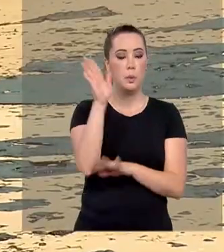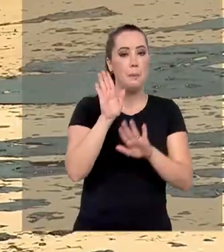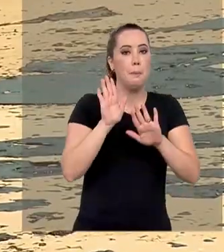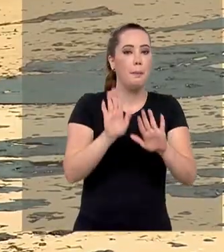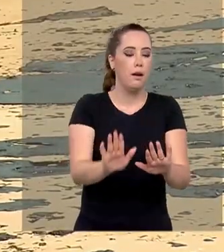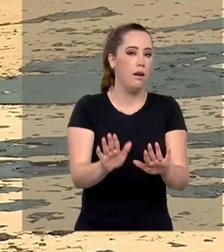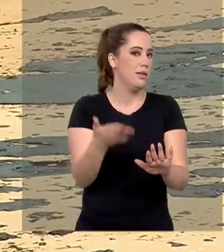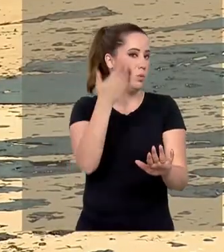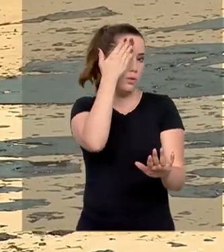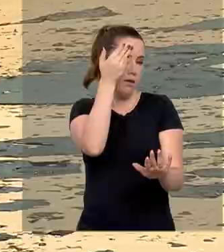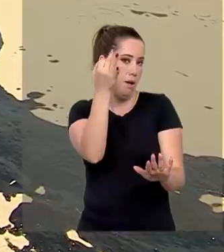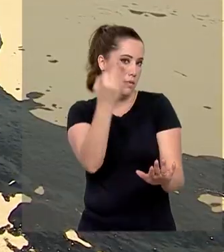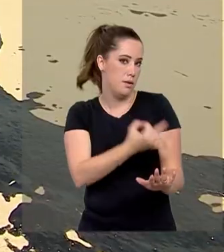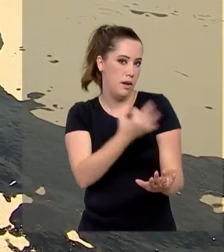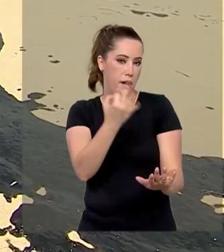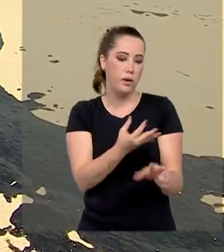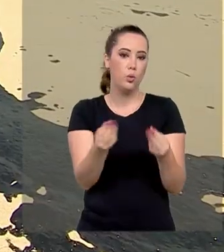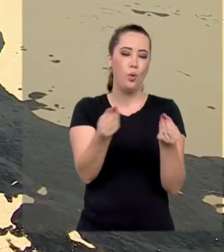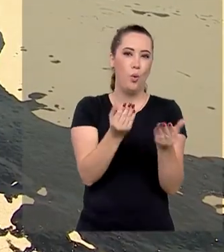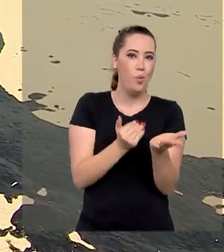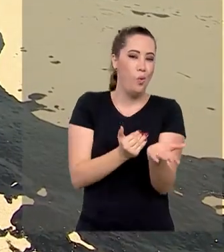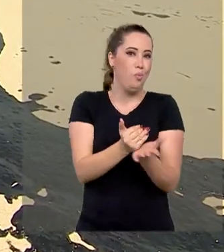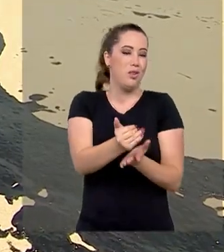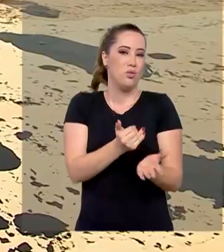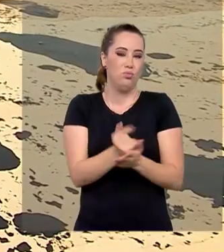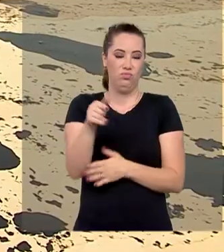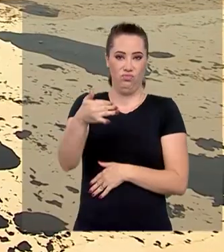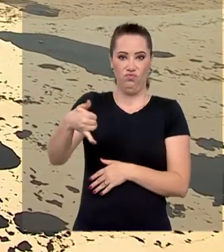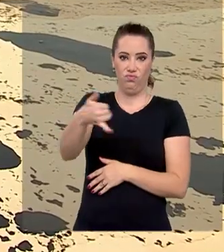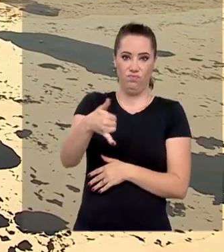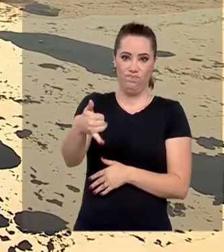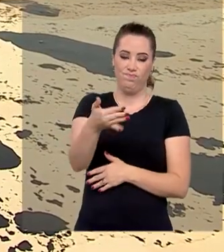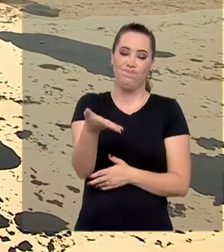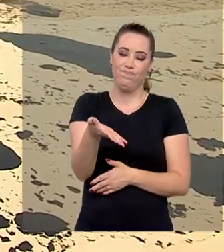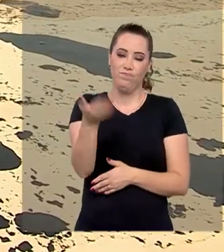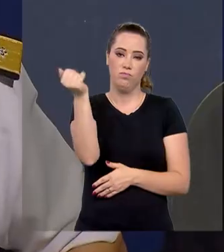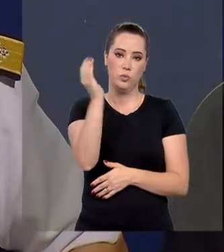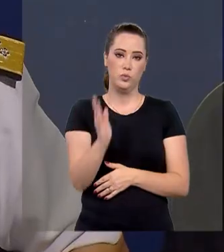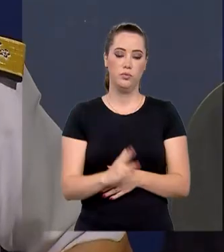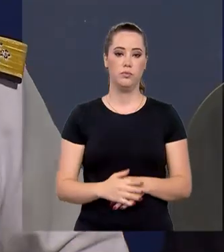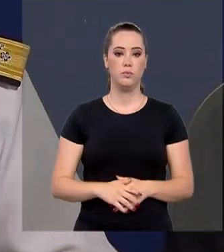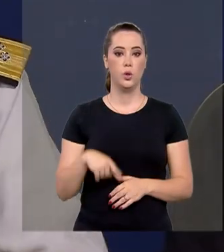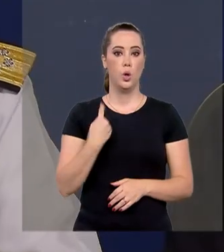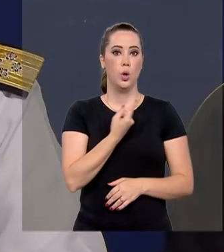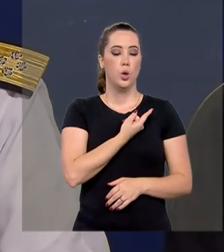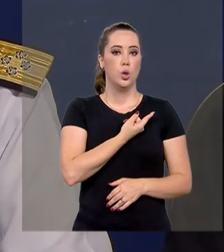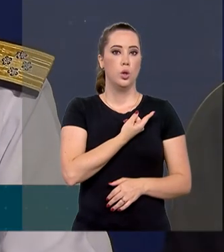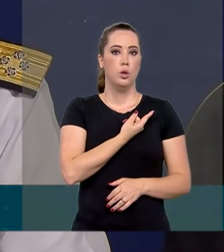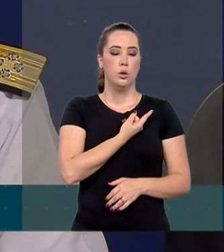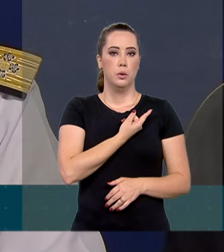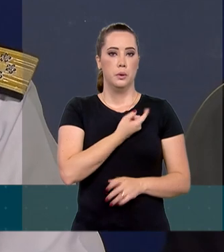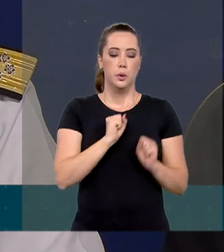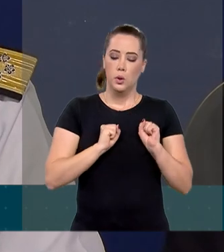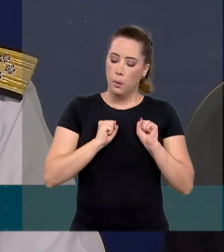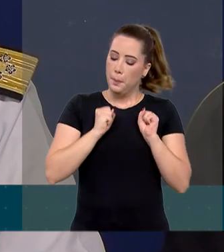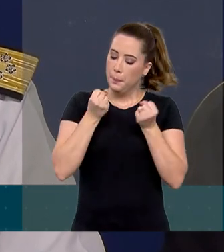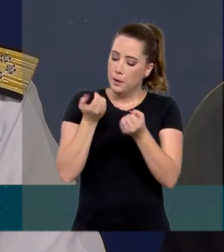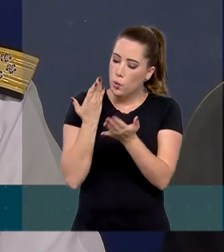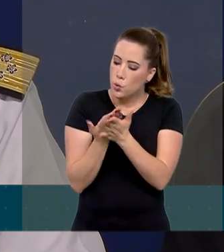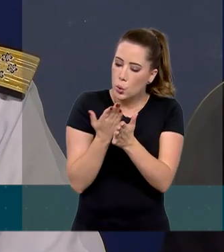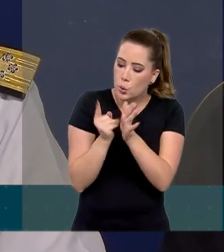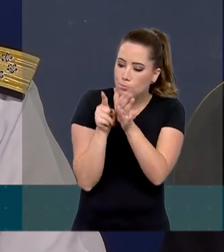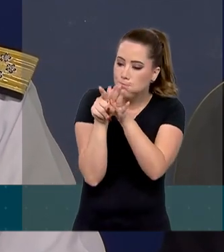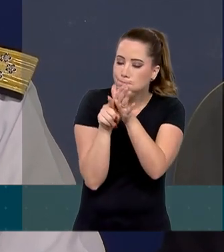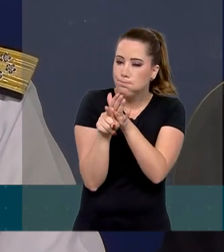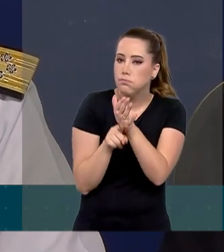ainda não se sabe qual a origem do óleo que atingiu o litoral brasileiro. Nós estamos envidando todos os esforços para